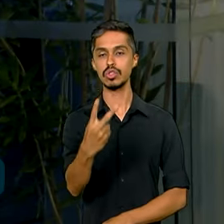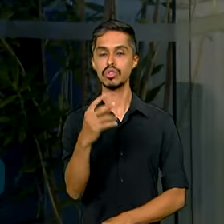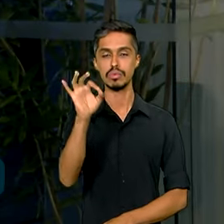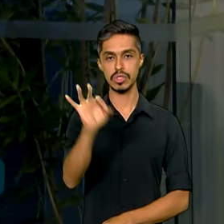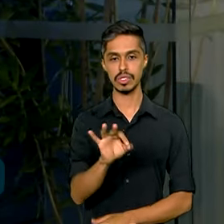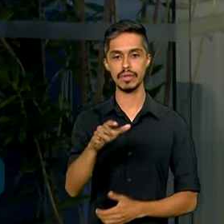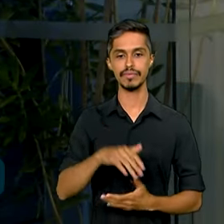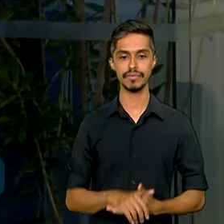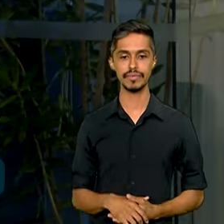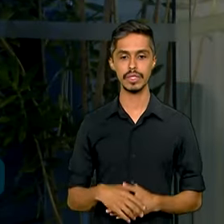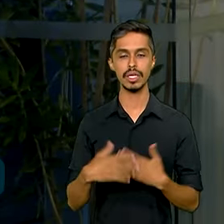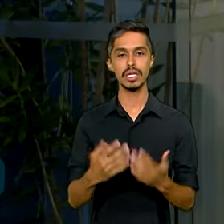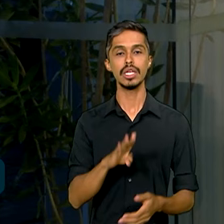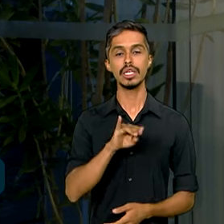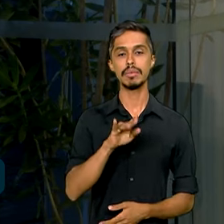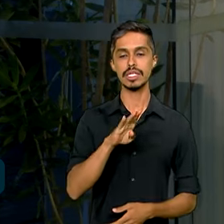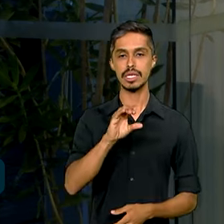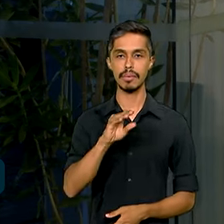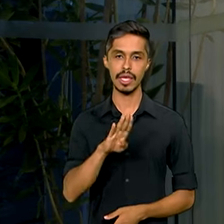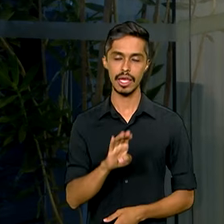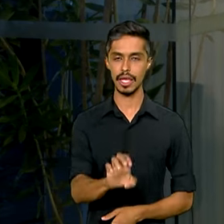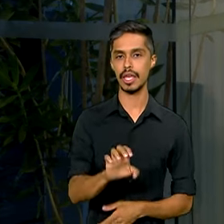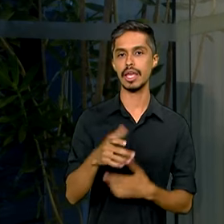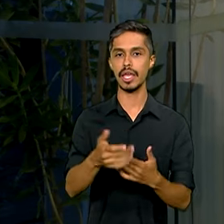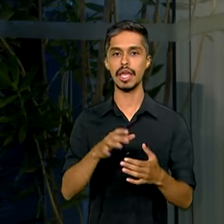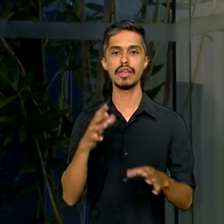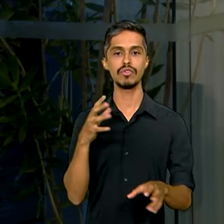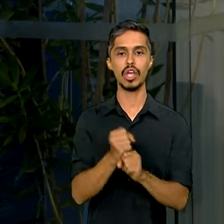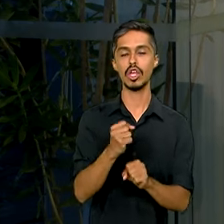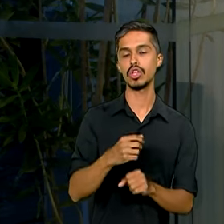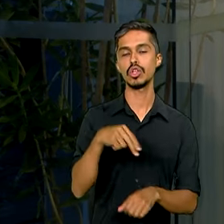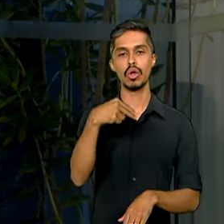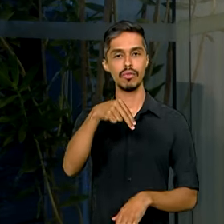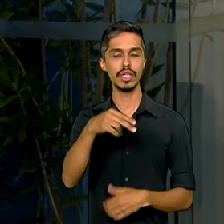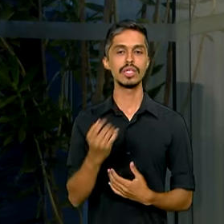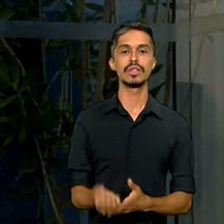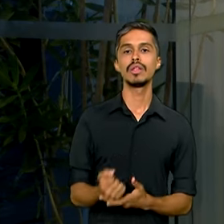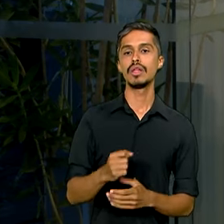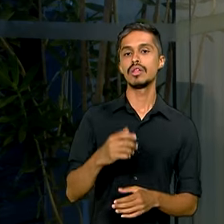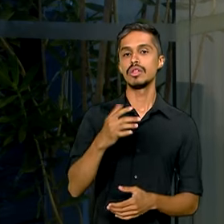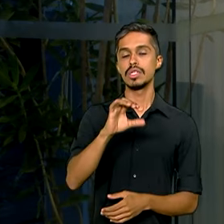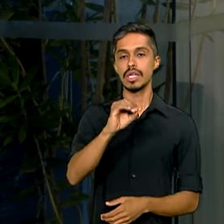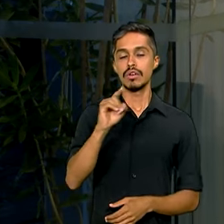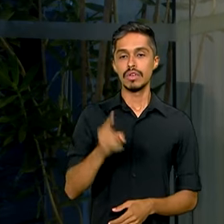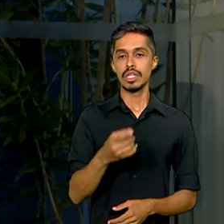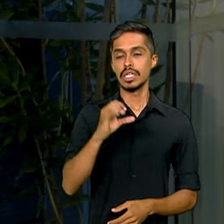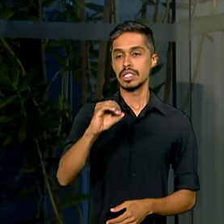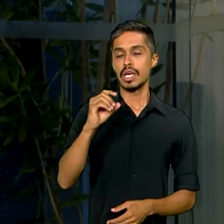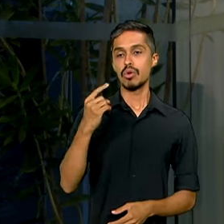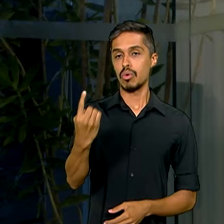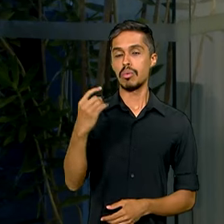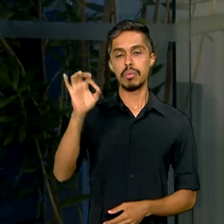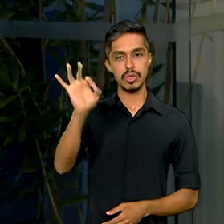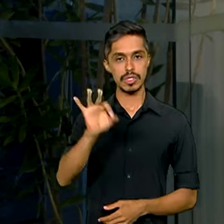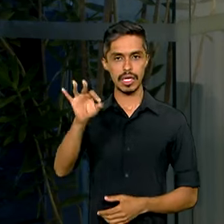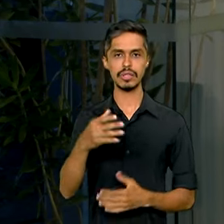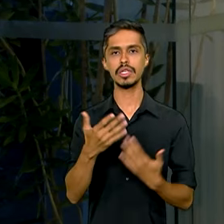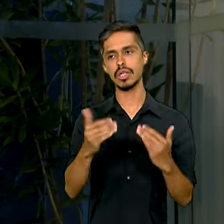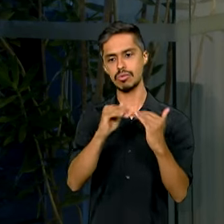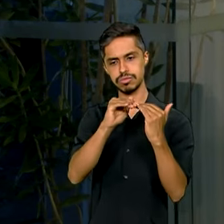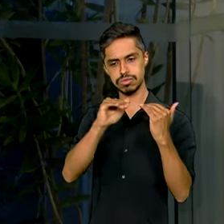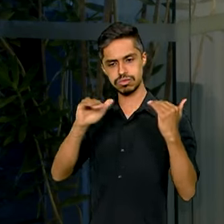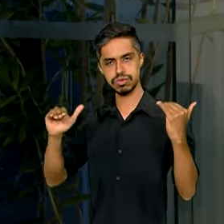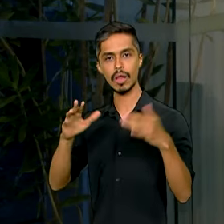Falando sobre o IBCBR, que você mencionou, ele fechou novembro em alta de 0,01%, praticamente uma estabilidade,